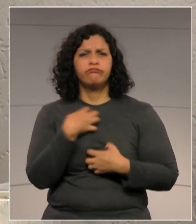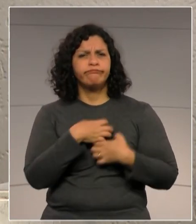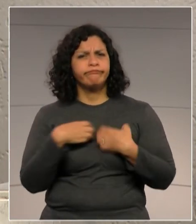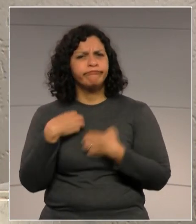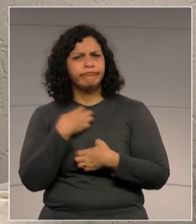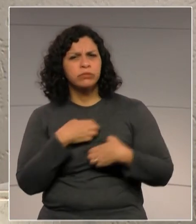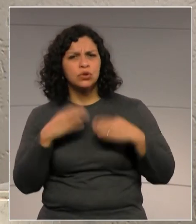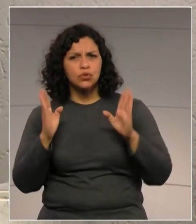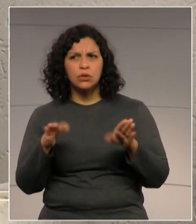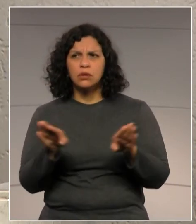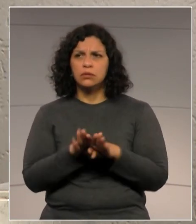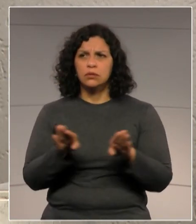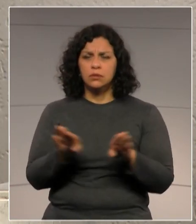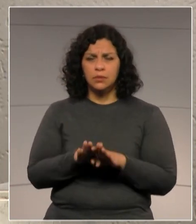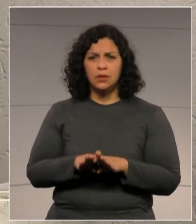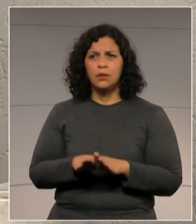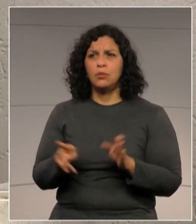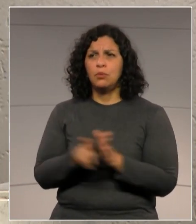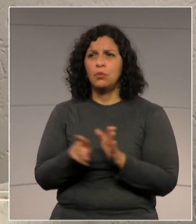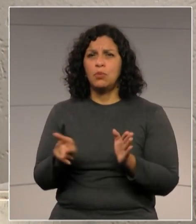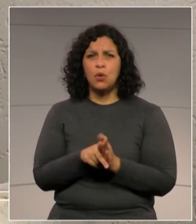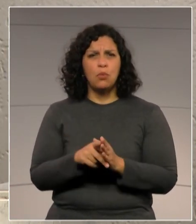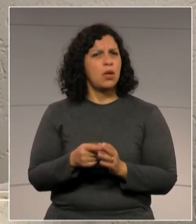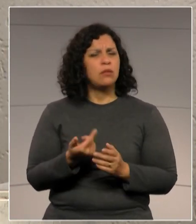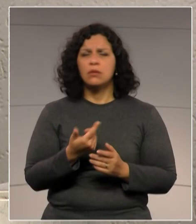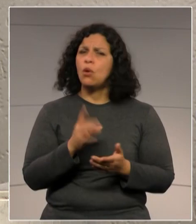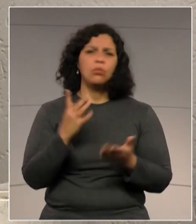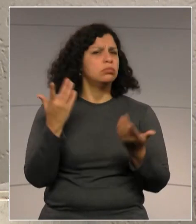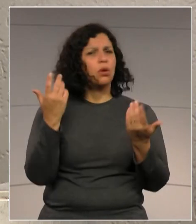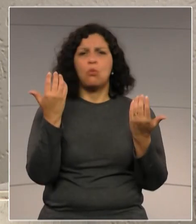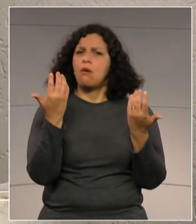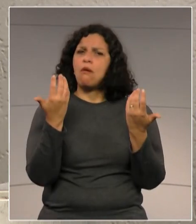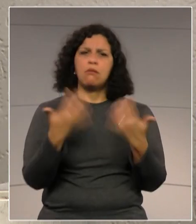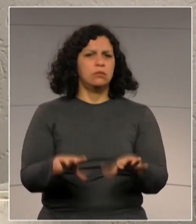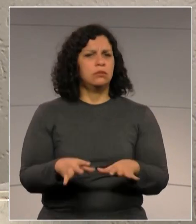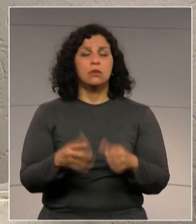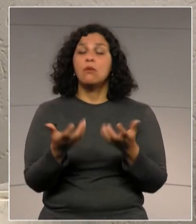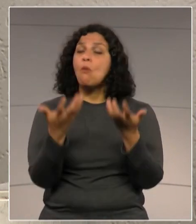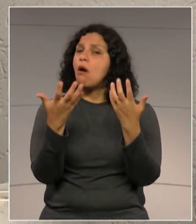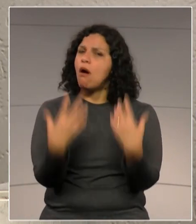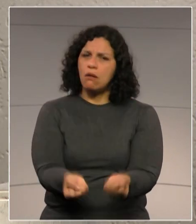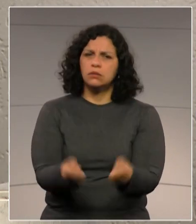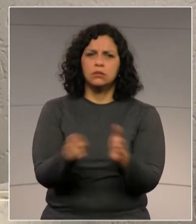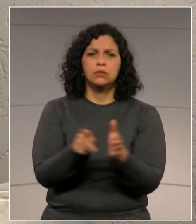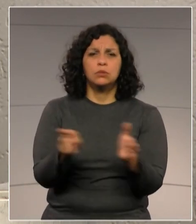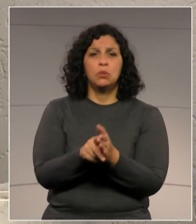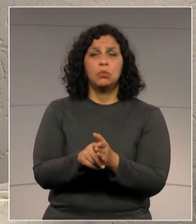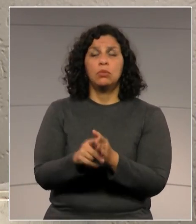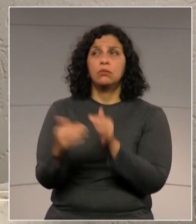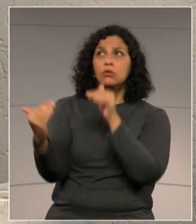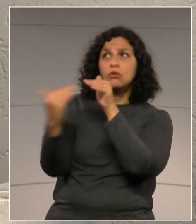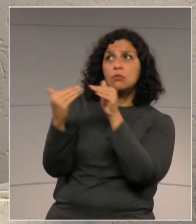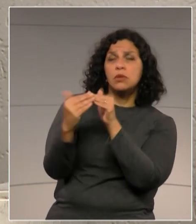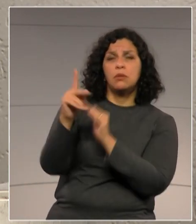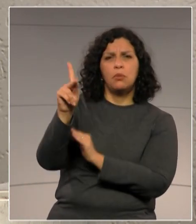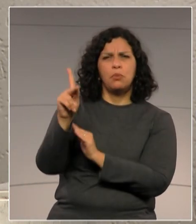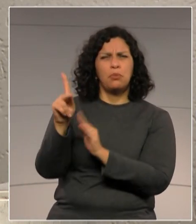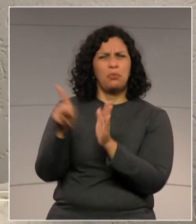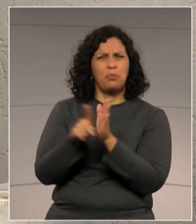um pouquinho, deputado. O nosso repúdio é essa ação do governo federal em querer tirar